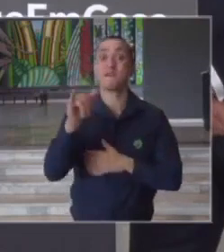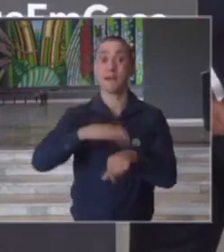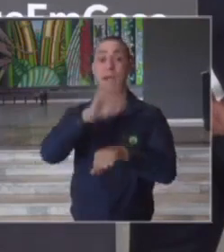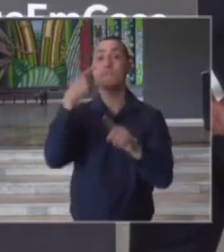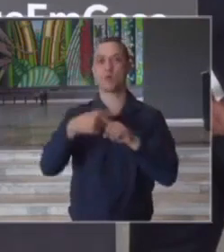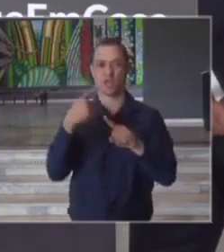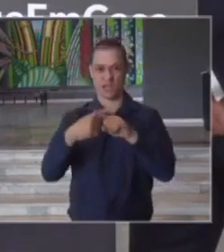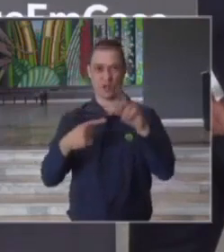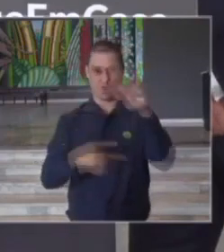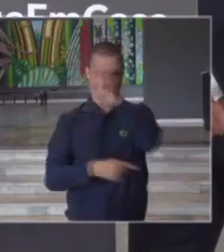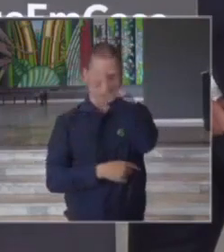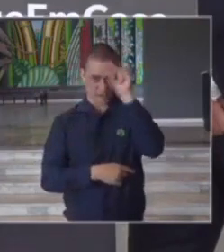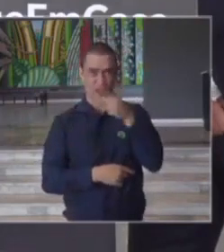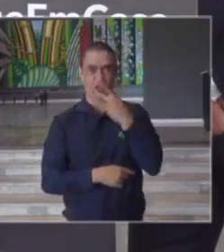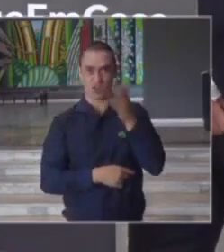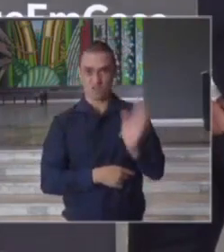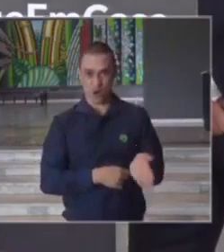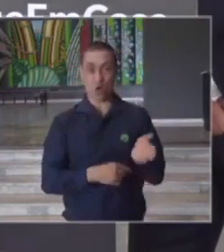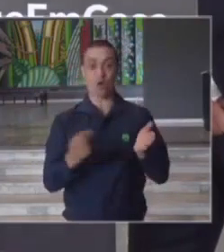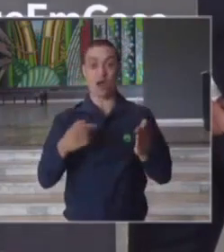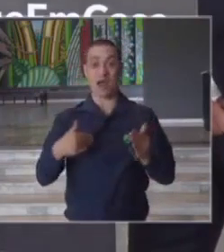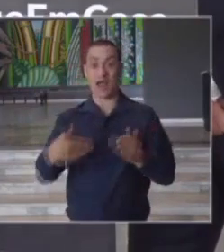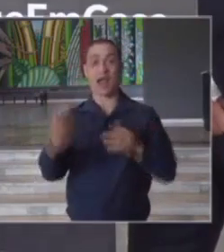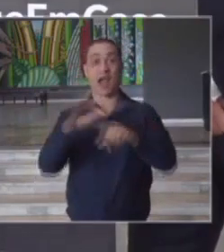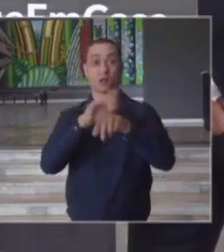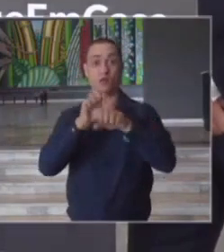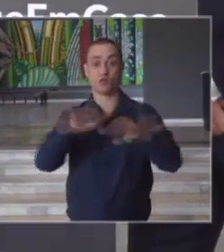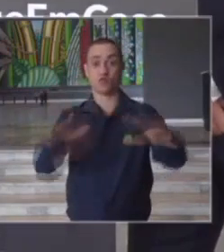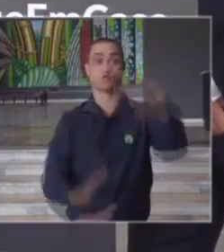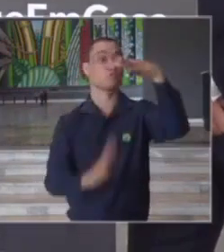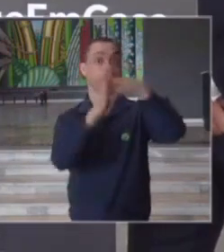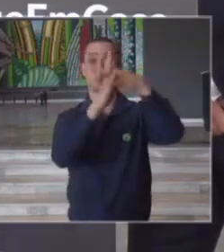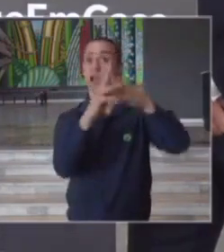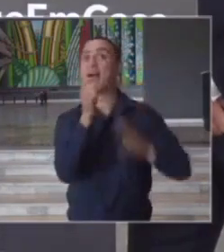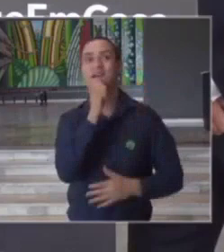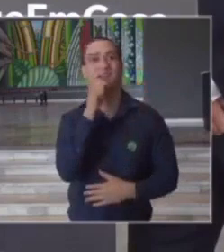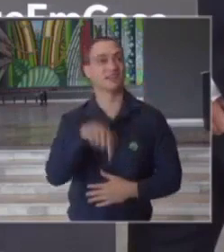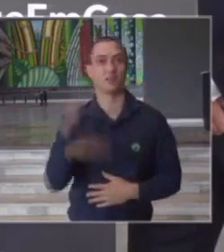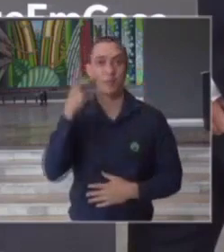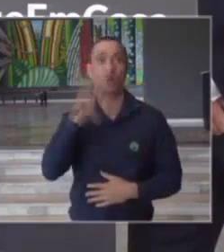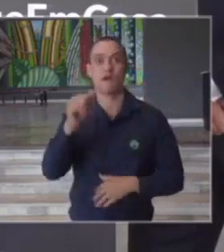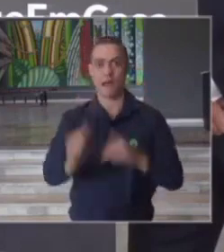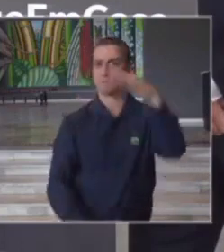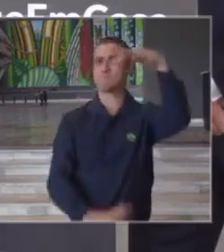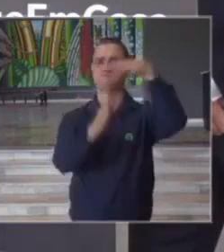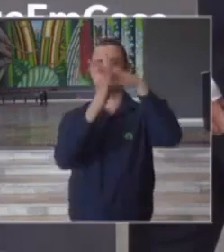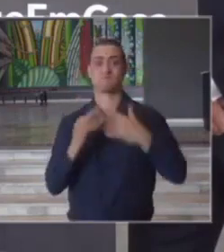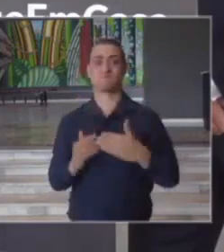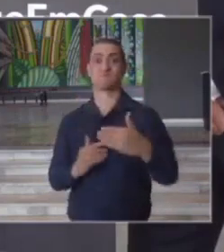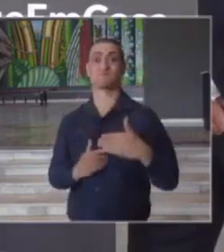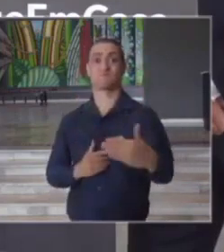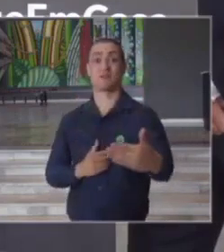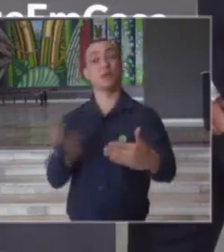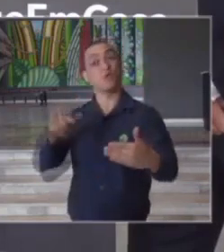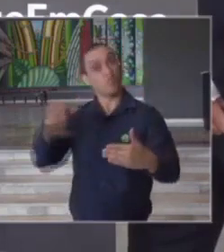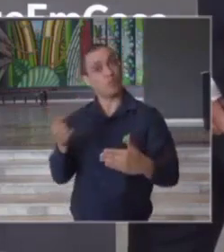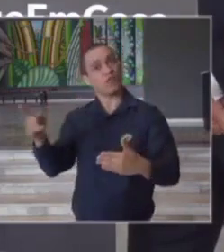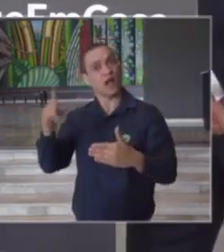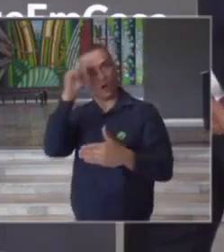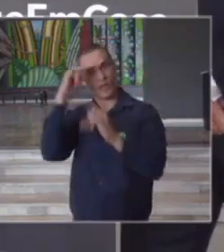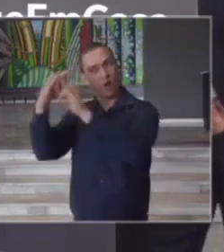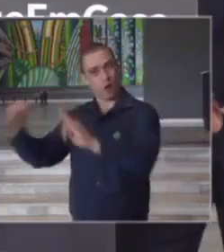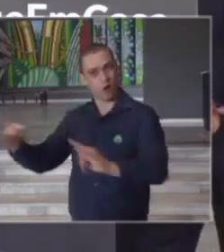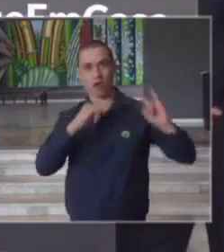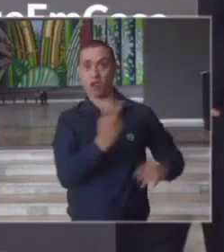porque como disse o prefeito governador o pico da doença ainda não chegou na cidade de São Paulo então nós vamos utilizar essas estruturas de forma